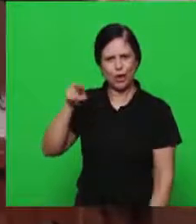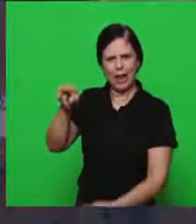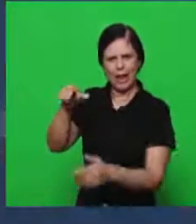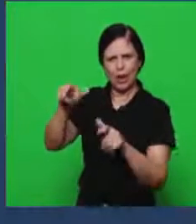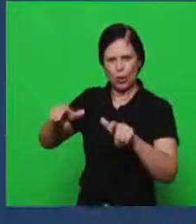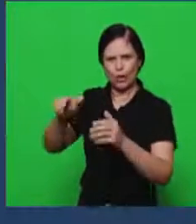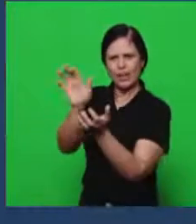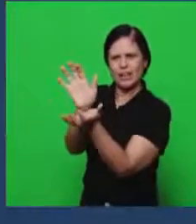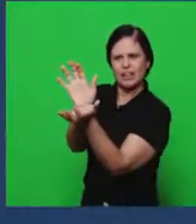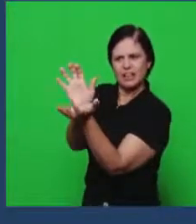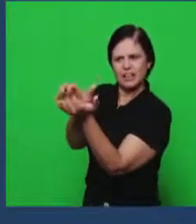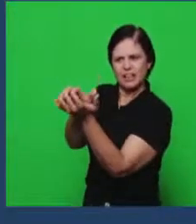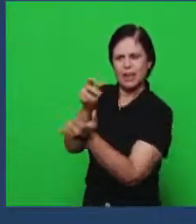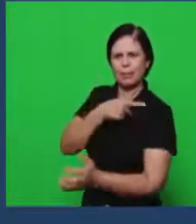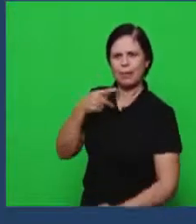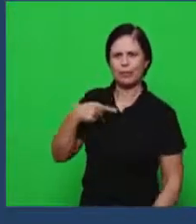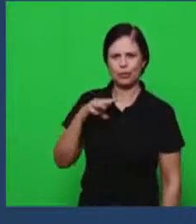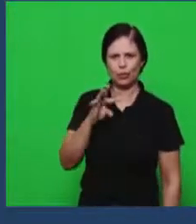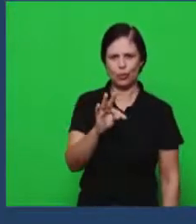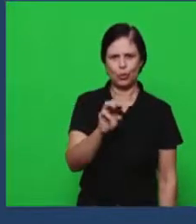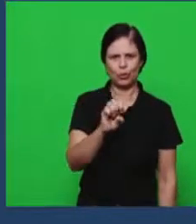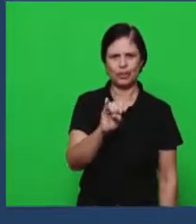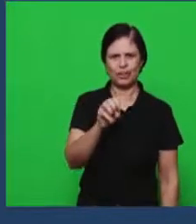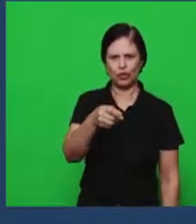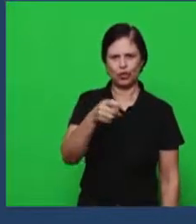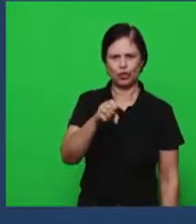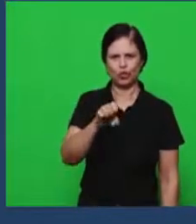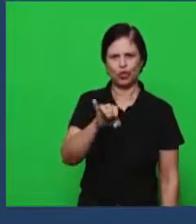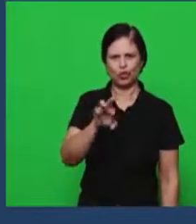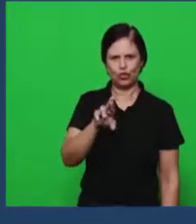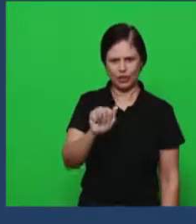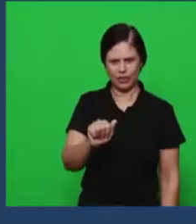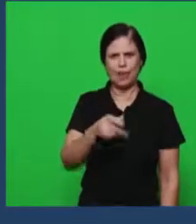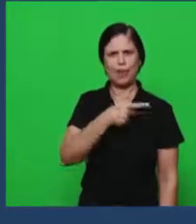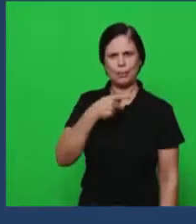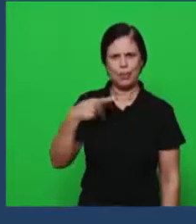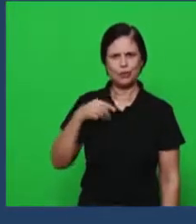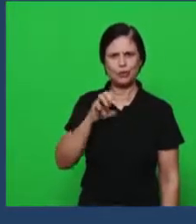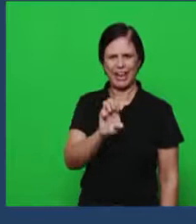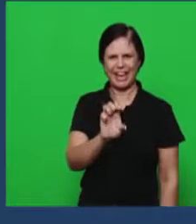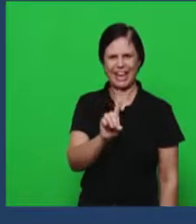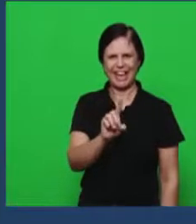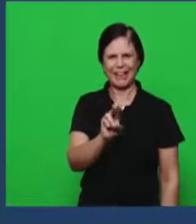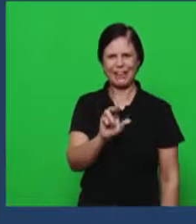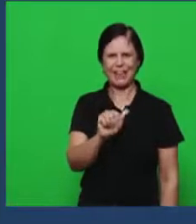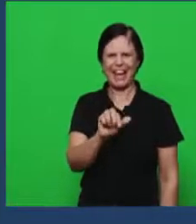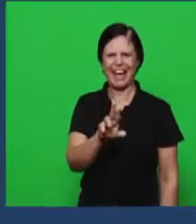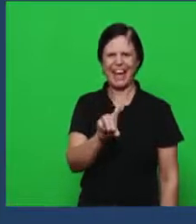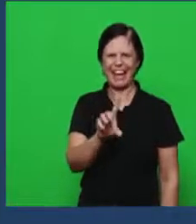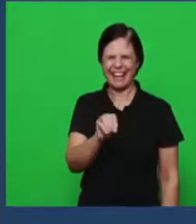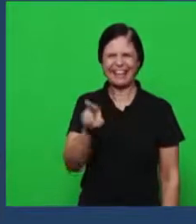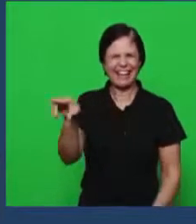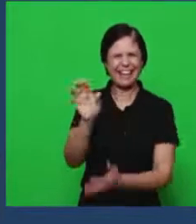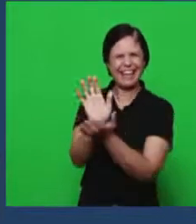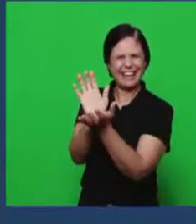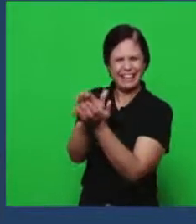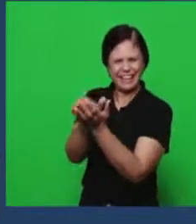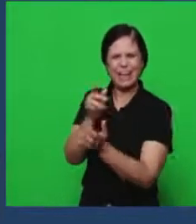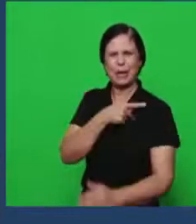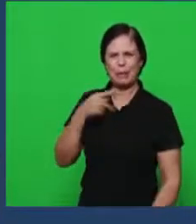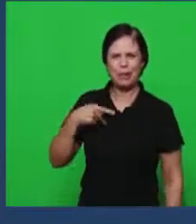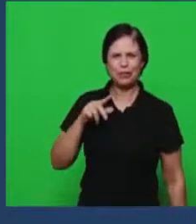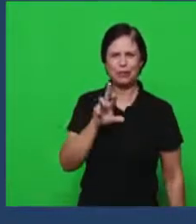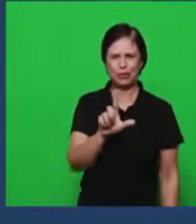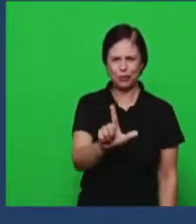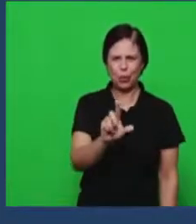pastor Teixeira e Paulista pastor Eduardo Brito de Recife pastor Lúcio Flávio de